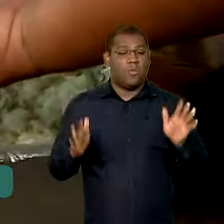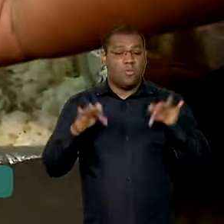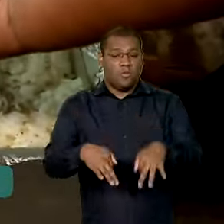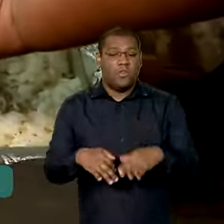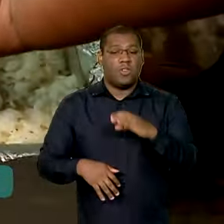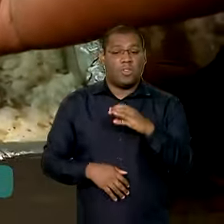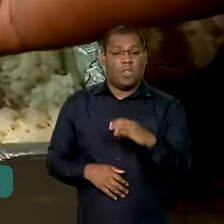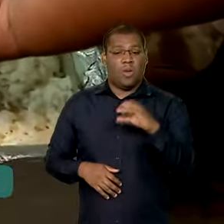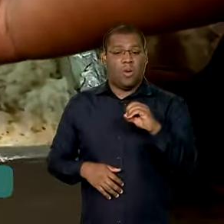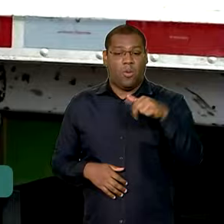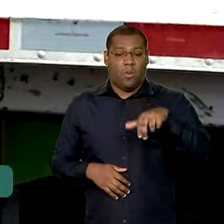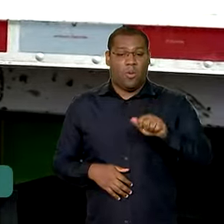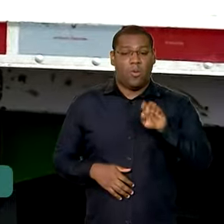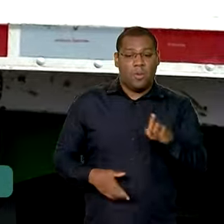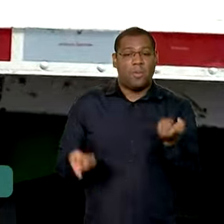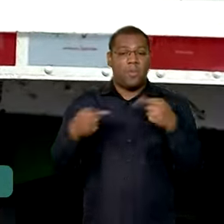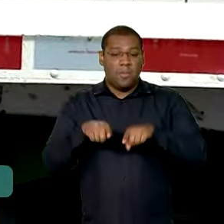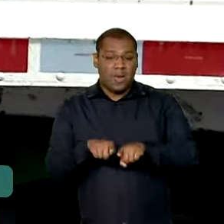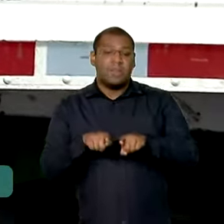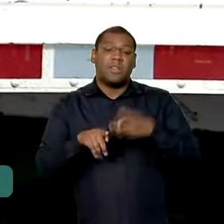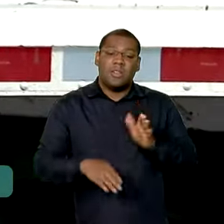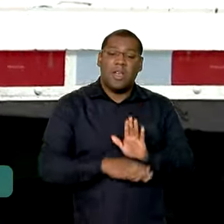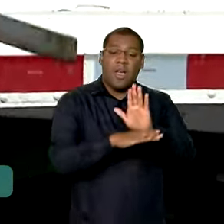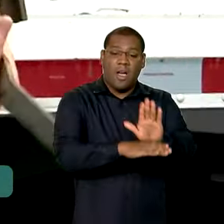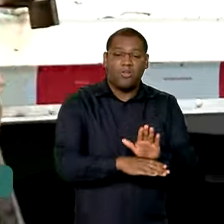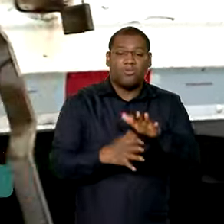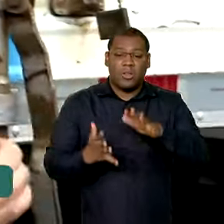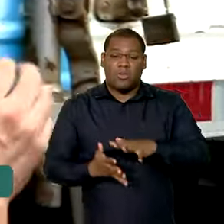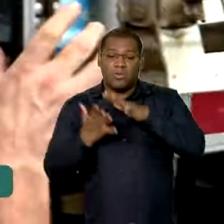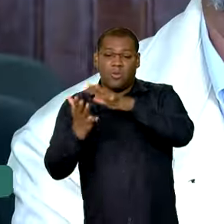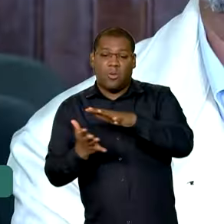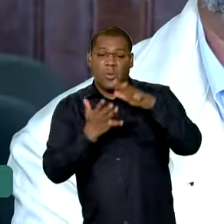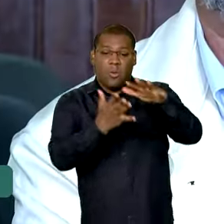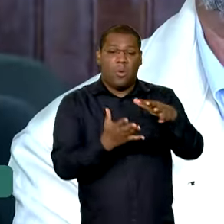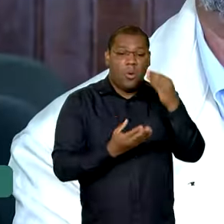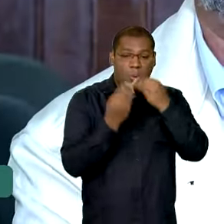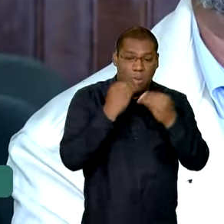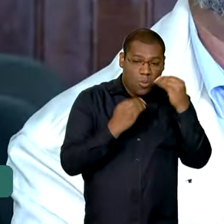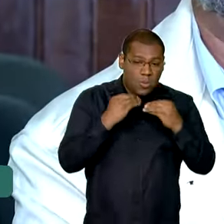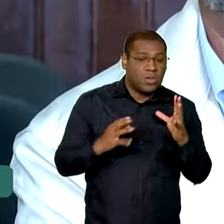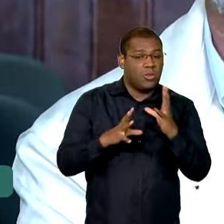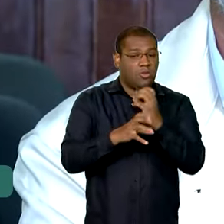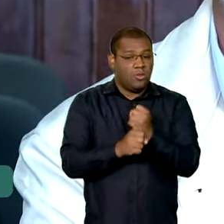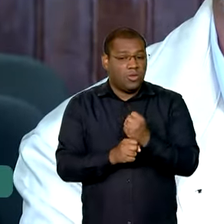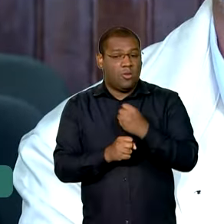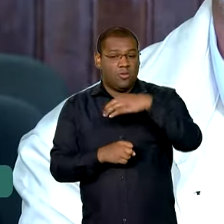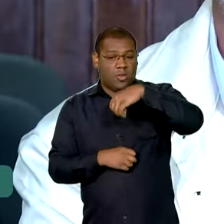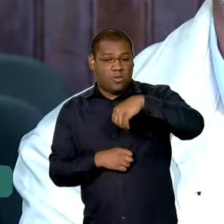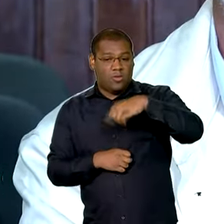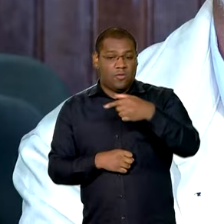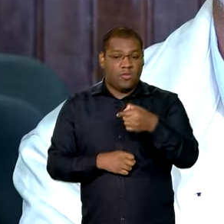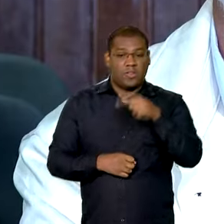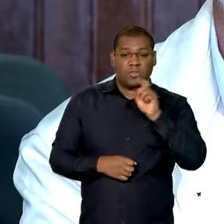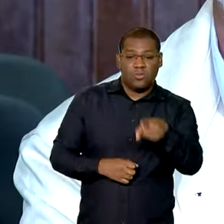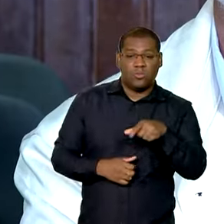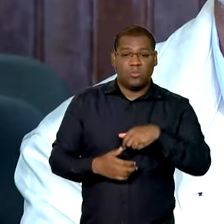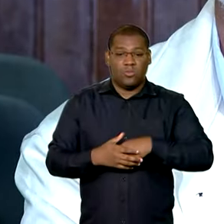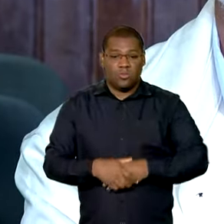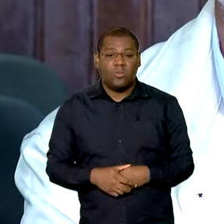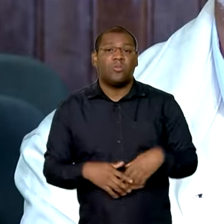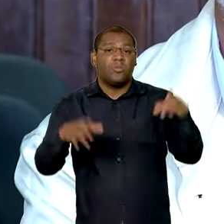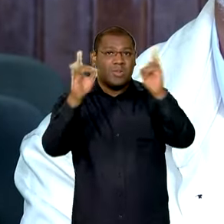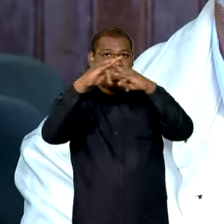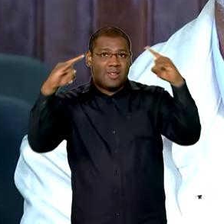a Conab vai distribuir 97 mil cestas no Estado. Nós estamos atuando prioritariamente nos alojamentos, nos